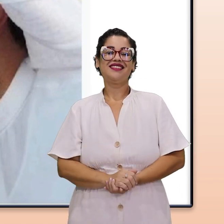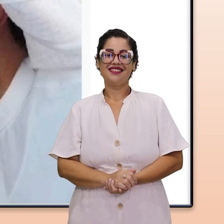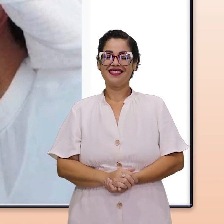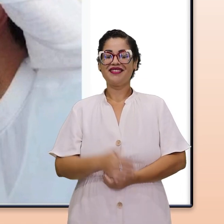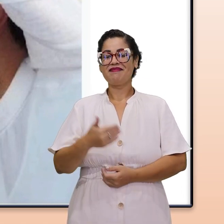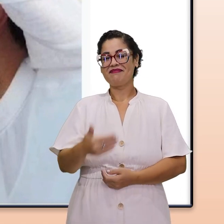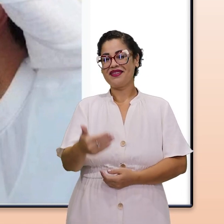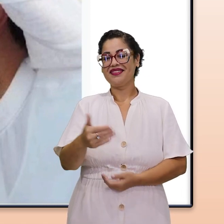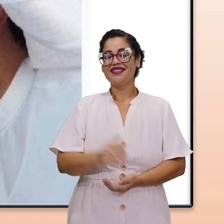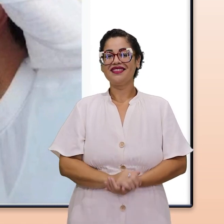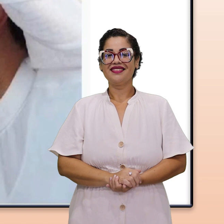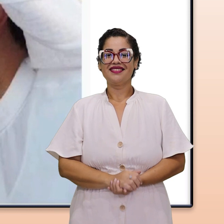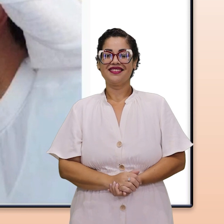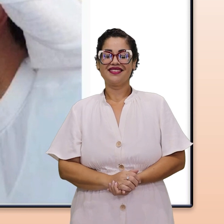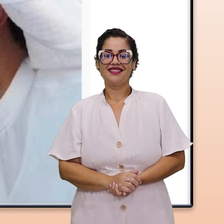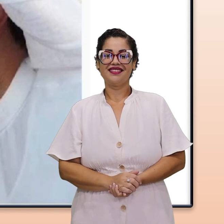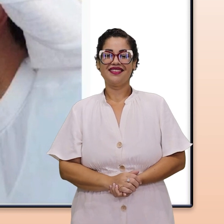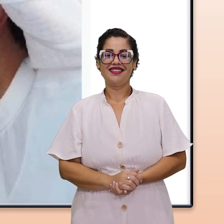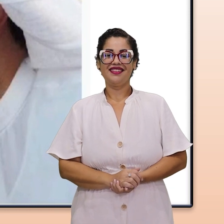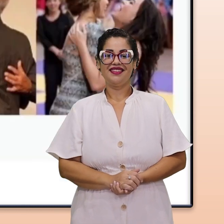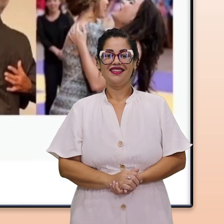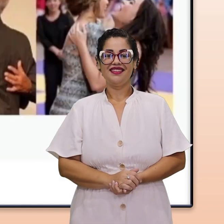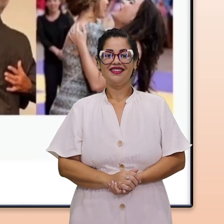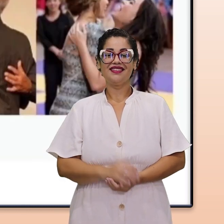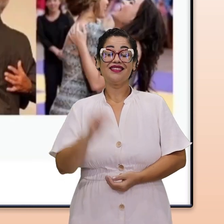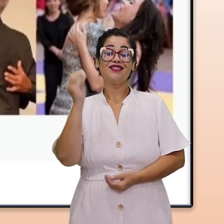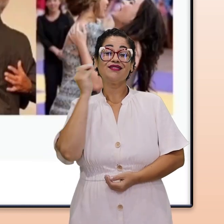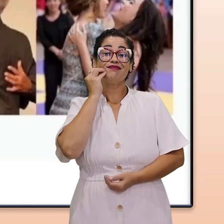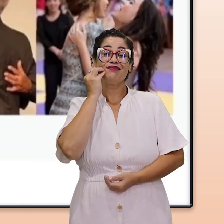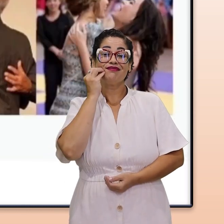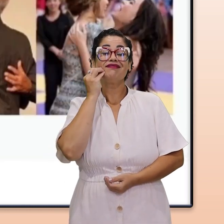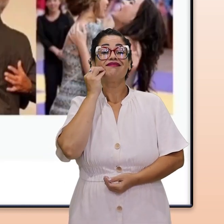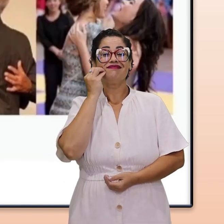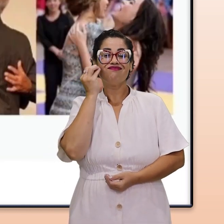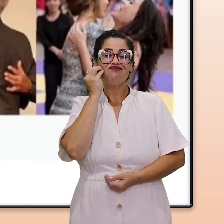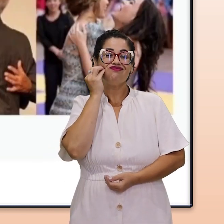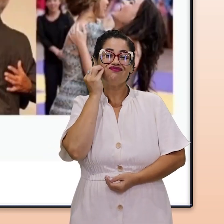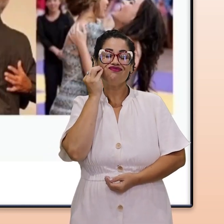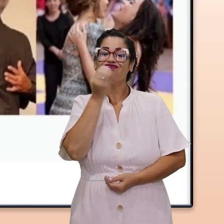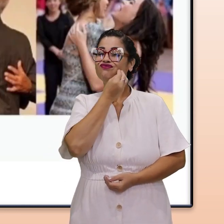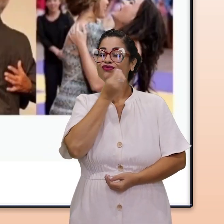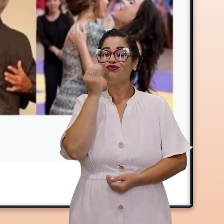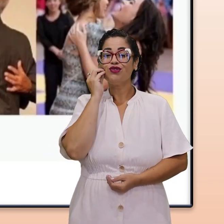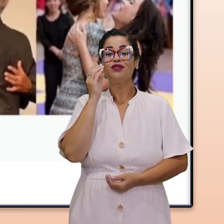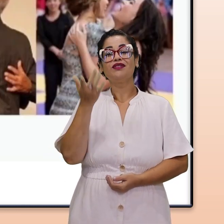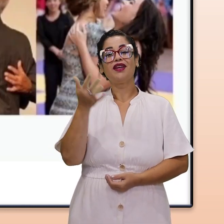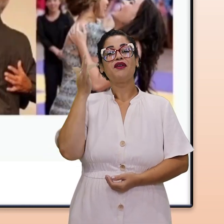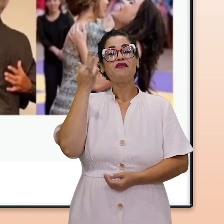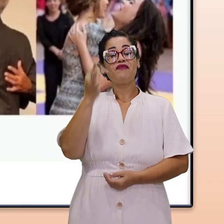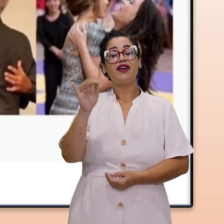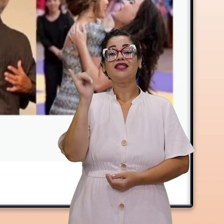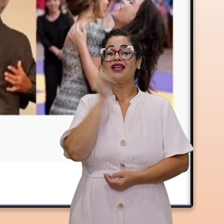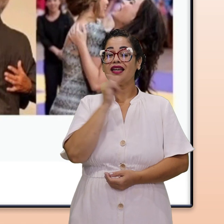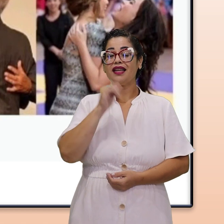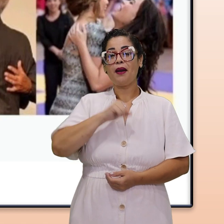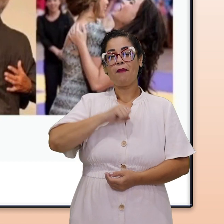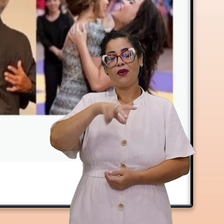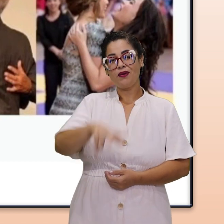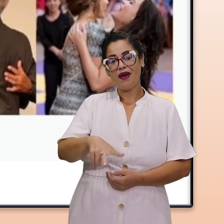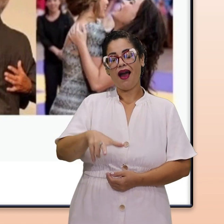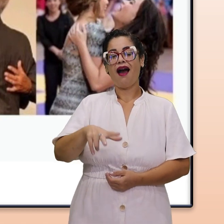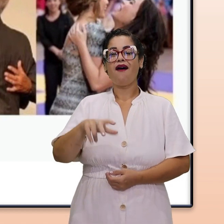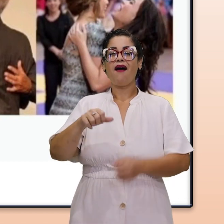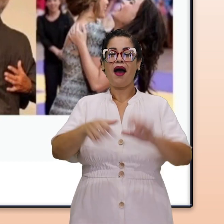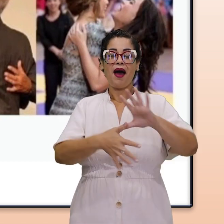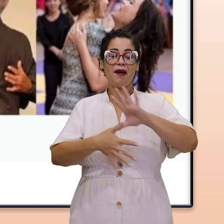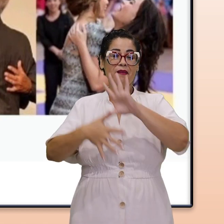Interessante, né? Vamos ao próximo, então? Beijinhos! Os famosos beijinhos! França, Itália,